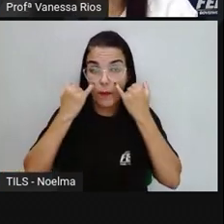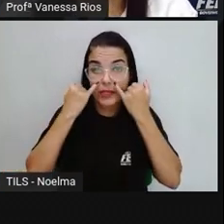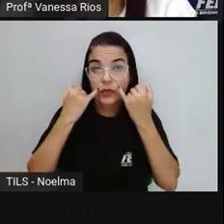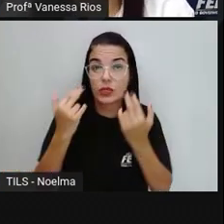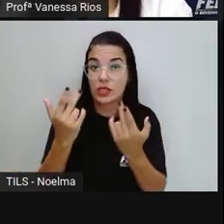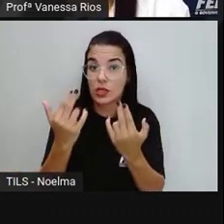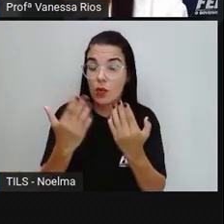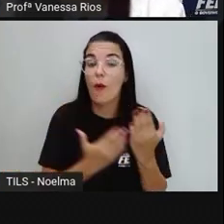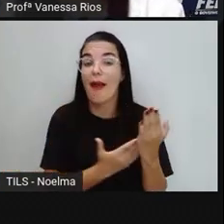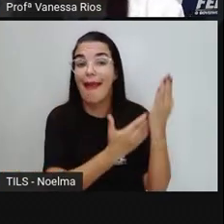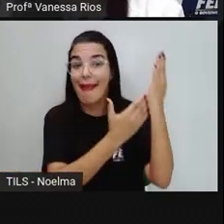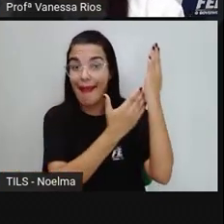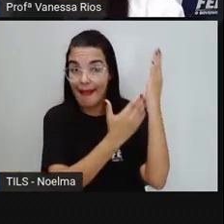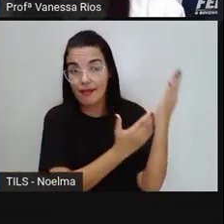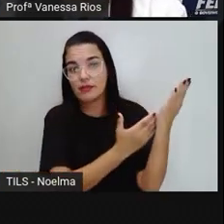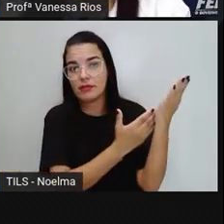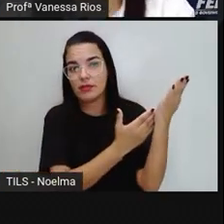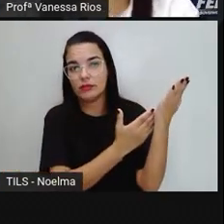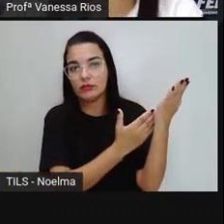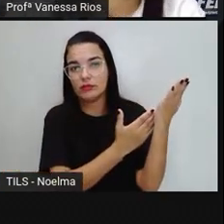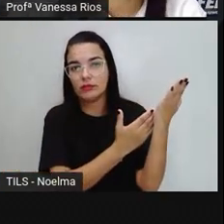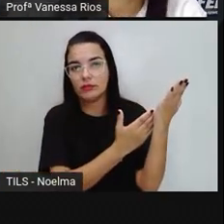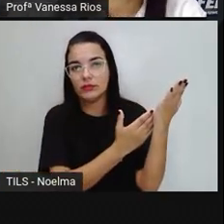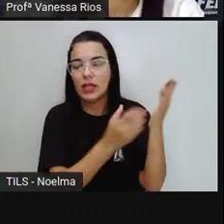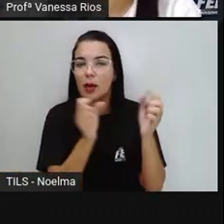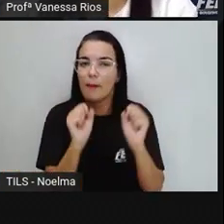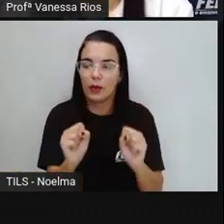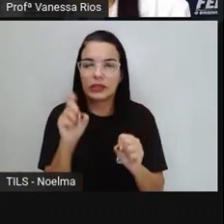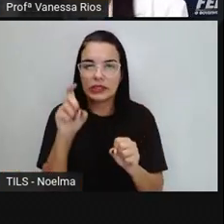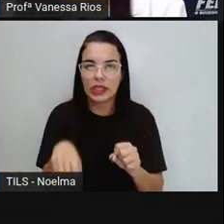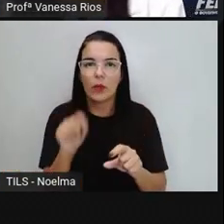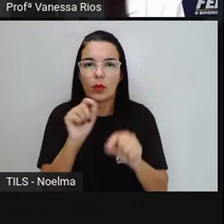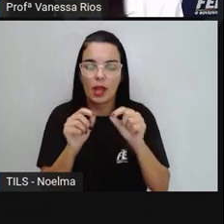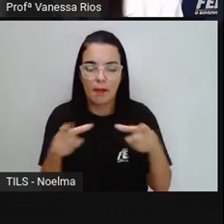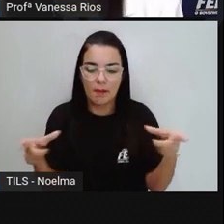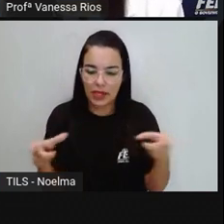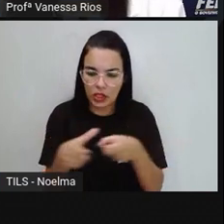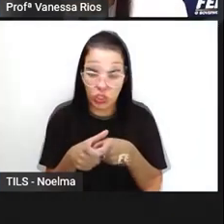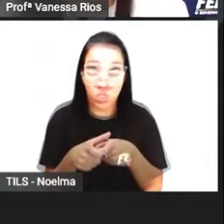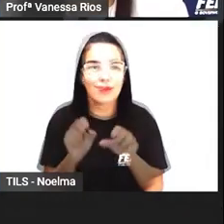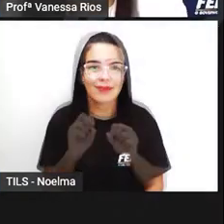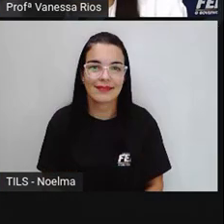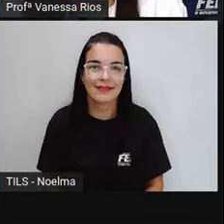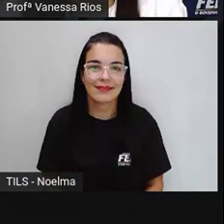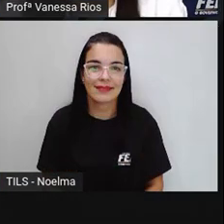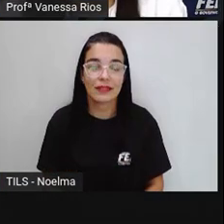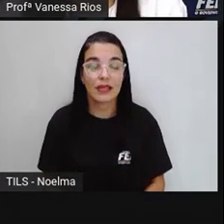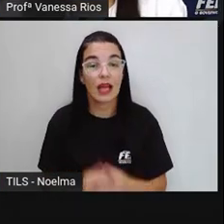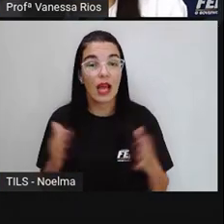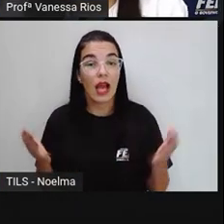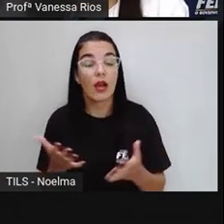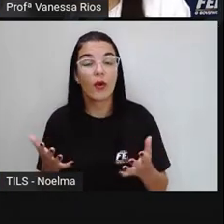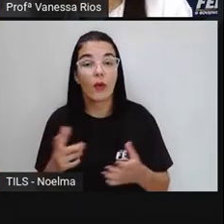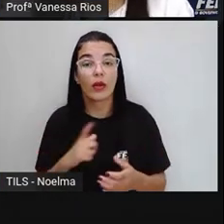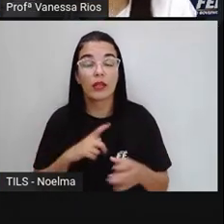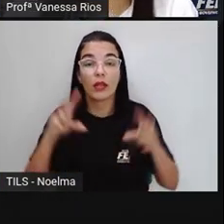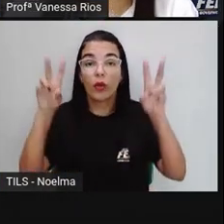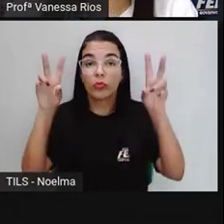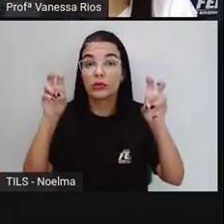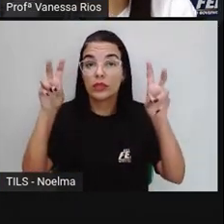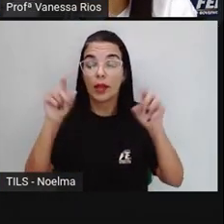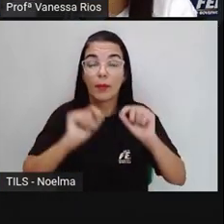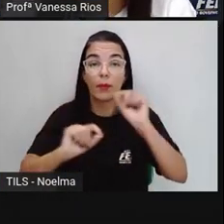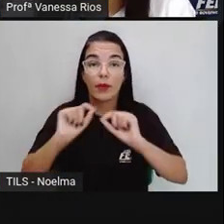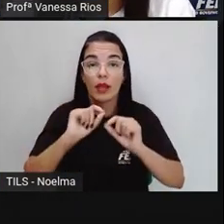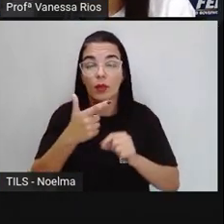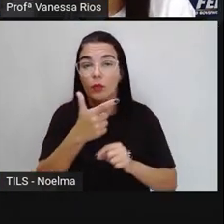demarcações de território, sejam eles pequenos ou grandes. E agora, o tema desse próximo